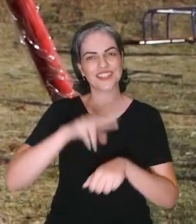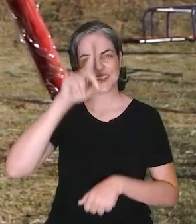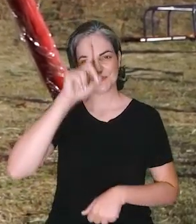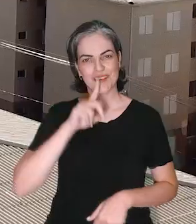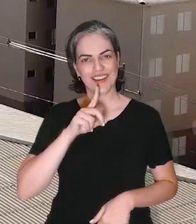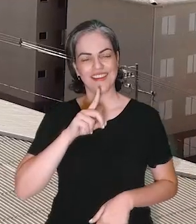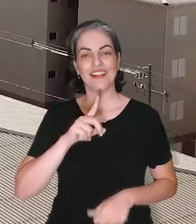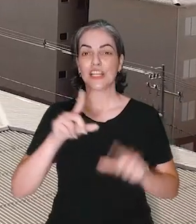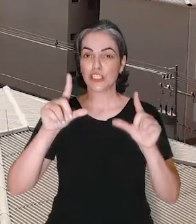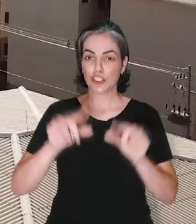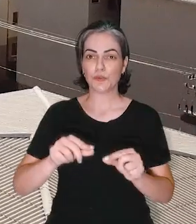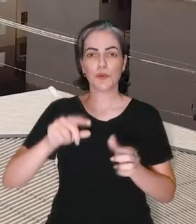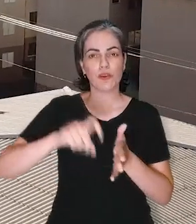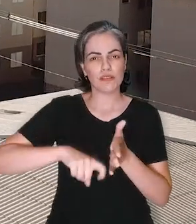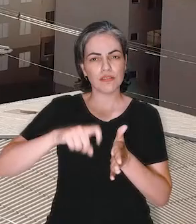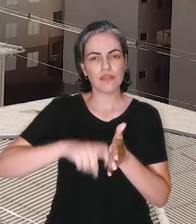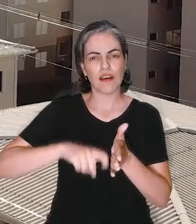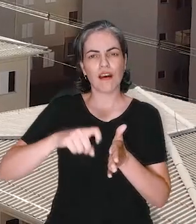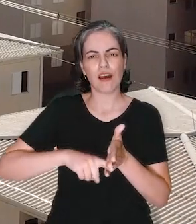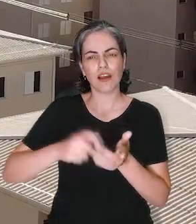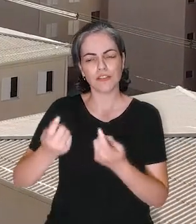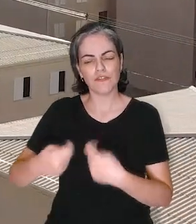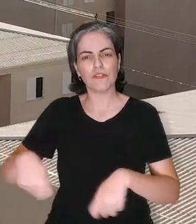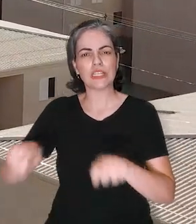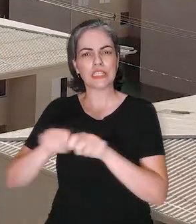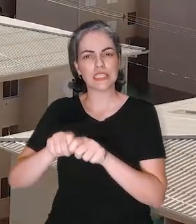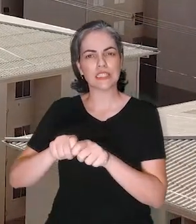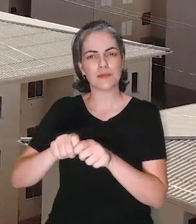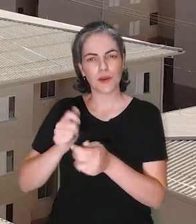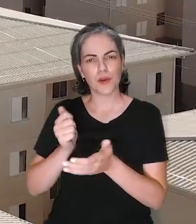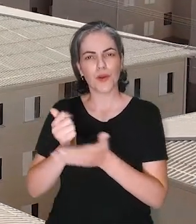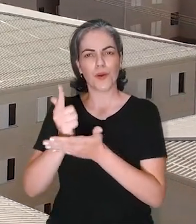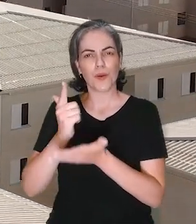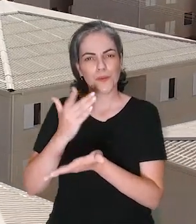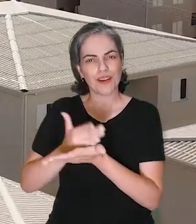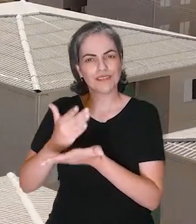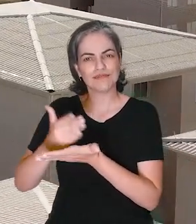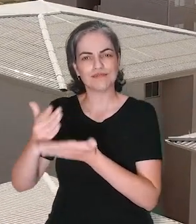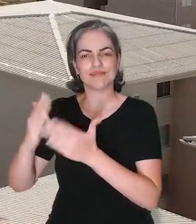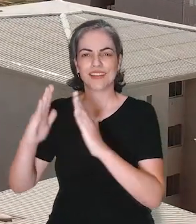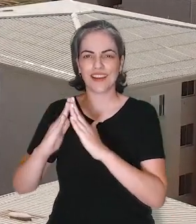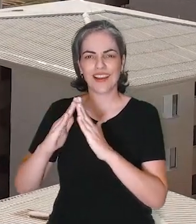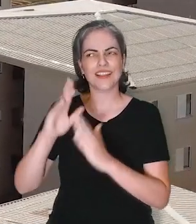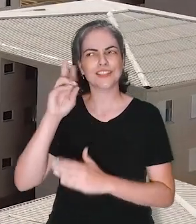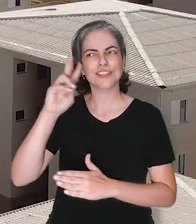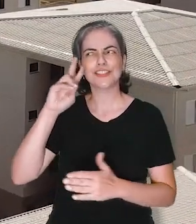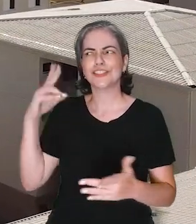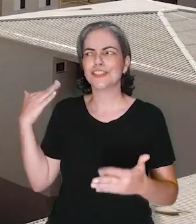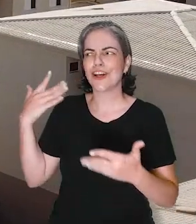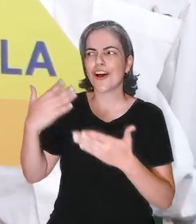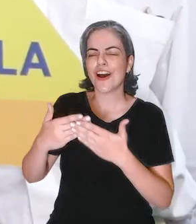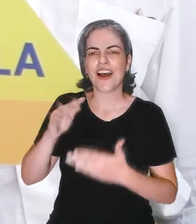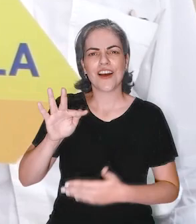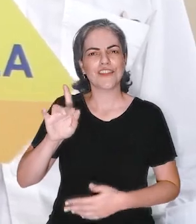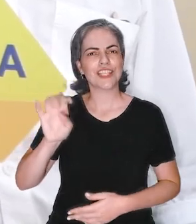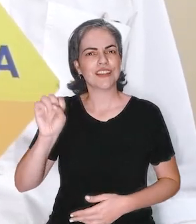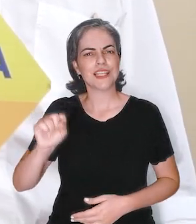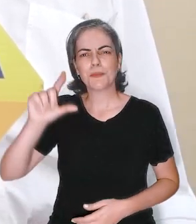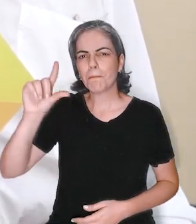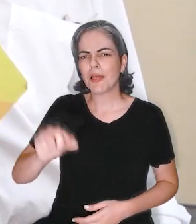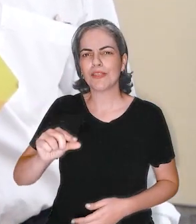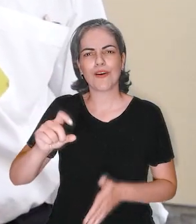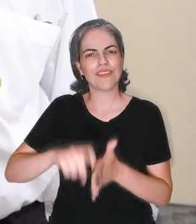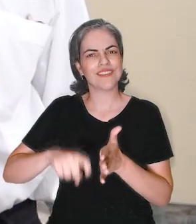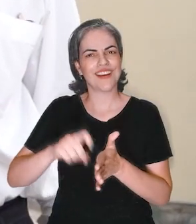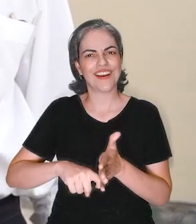e Amarela. Com a redução das taxas de juros dos financiamentos para as menores da história do FGTS, a segurança